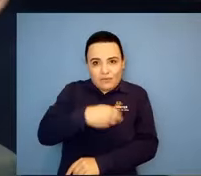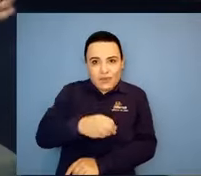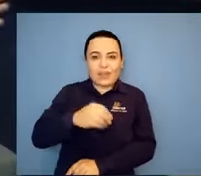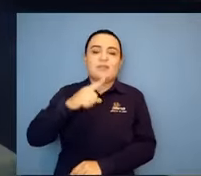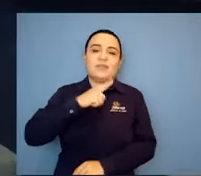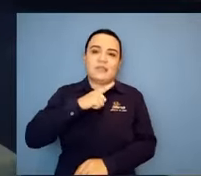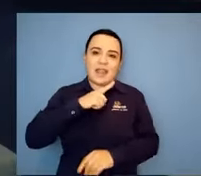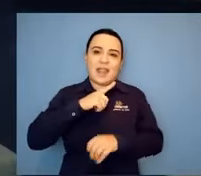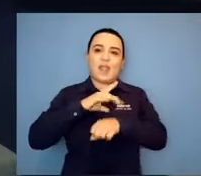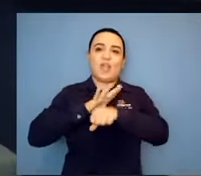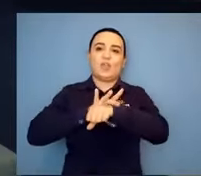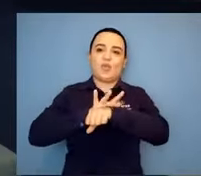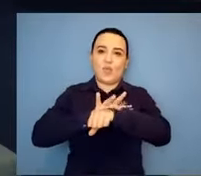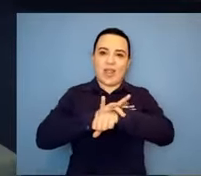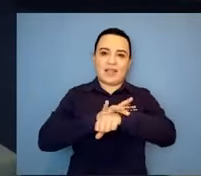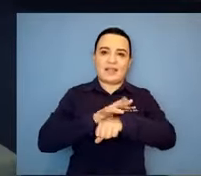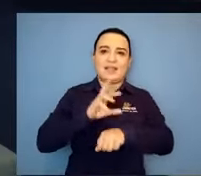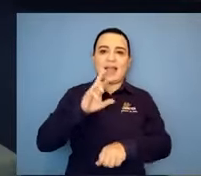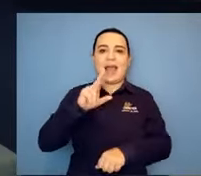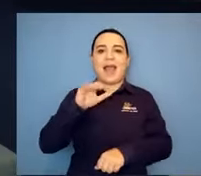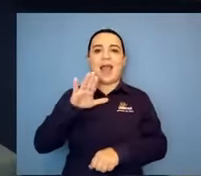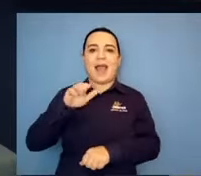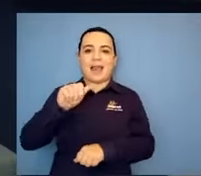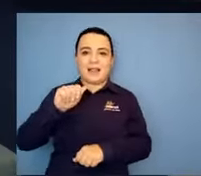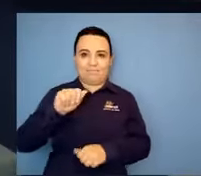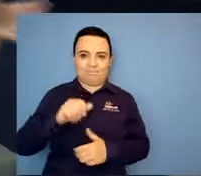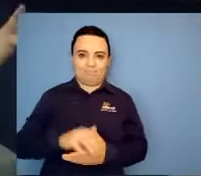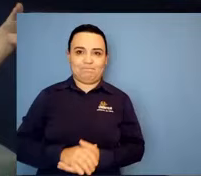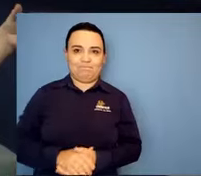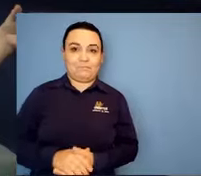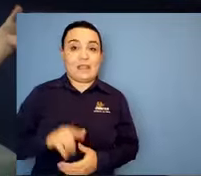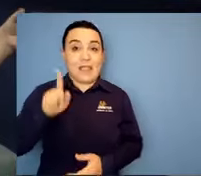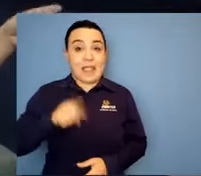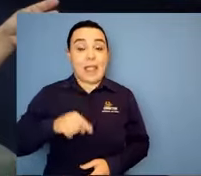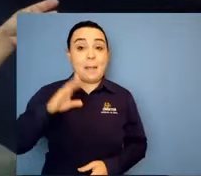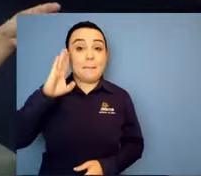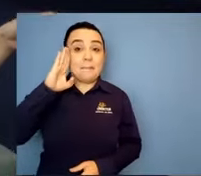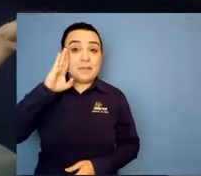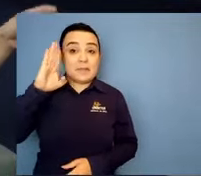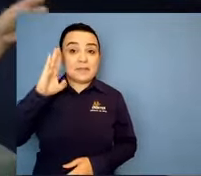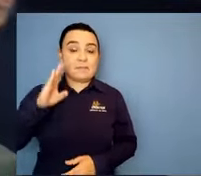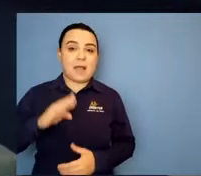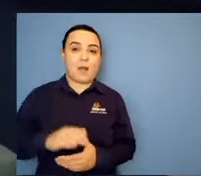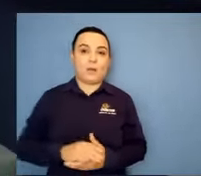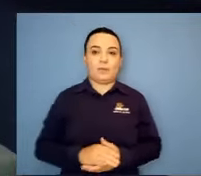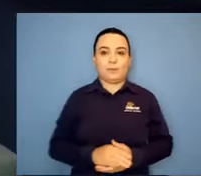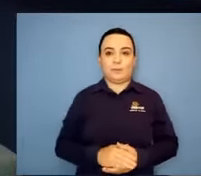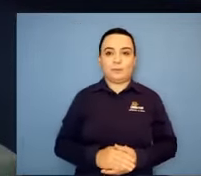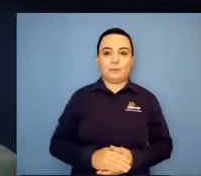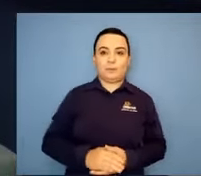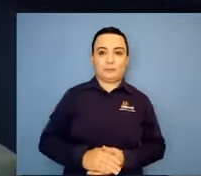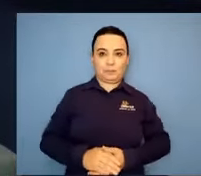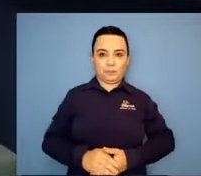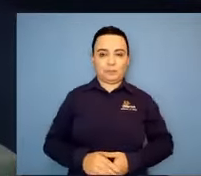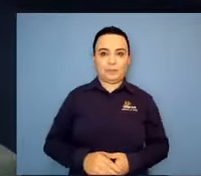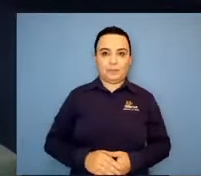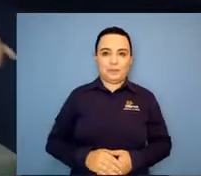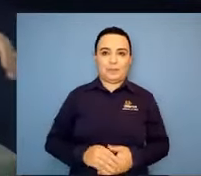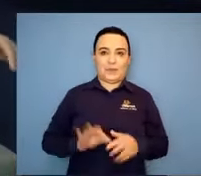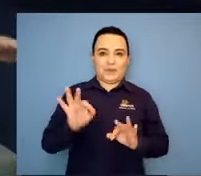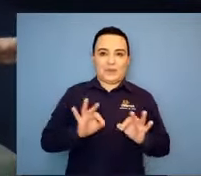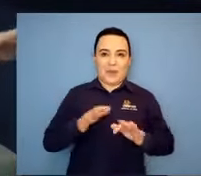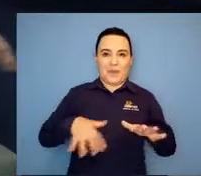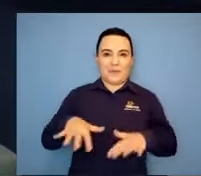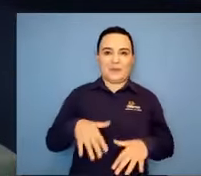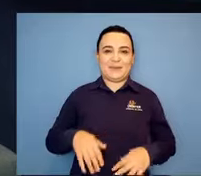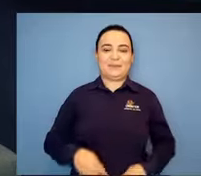200 mães. E o que acontece nesse grupo? É aqui que a gente se ajuda, né? Então é desde uma mãe que às vezes